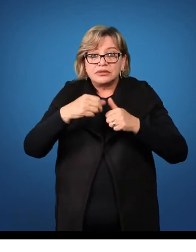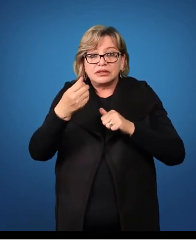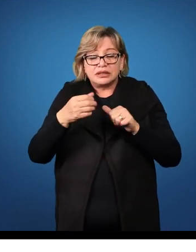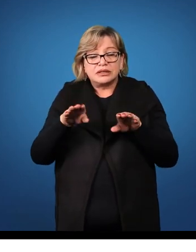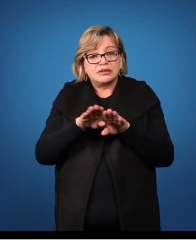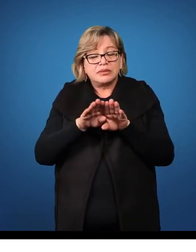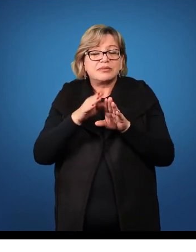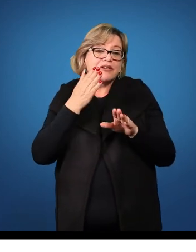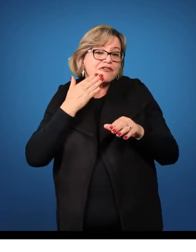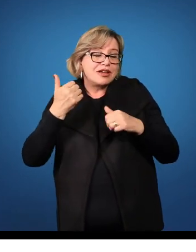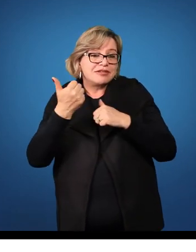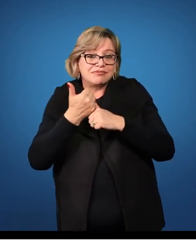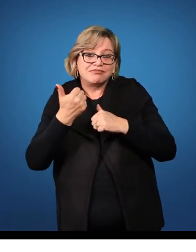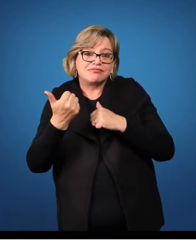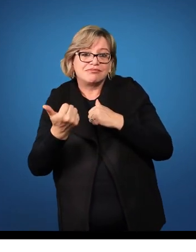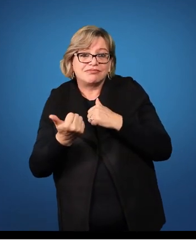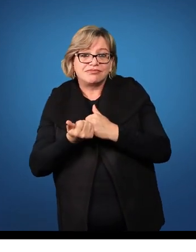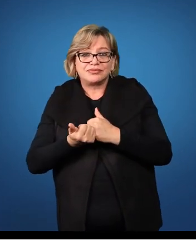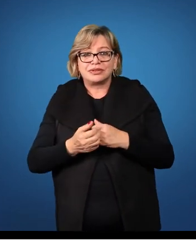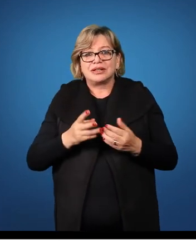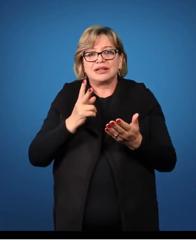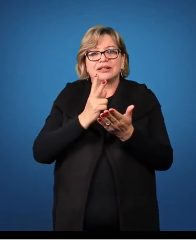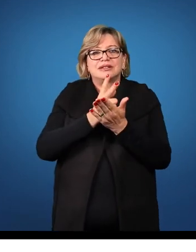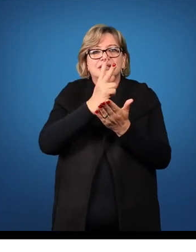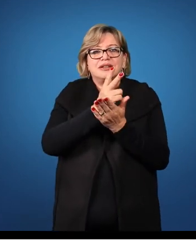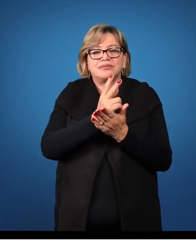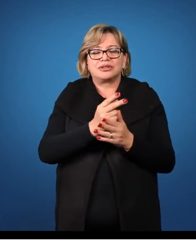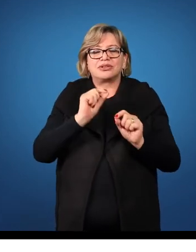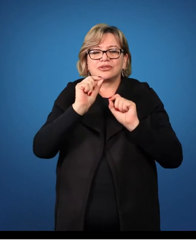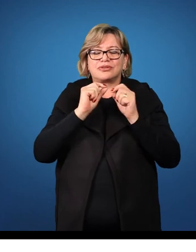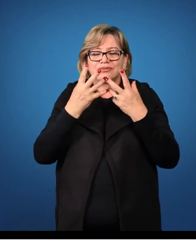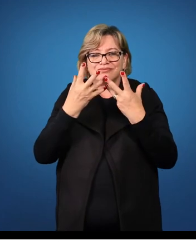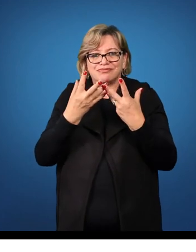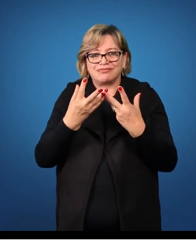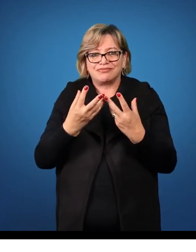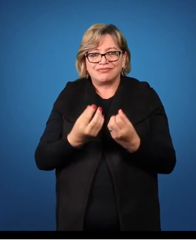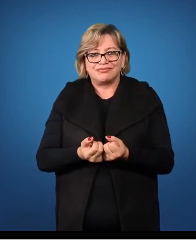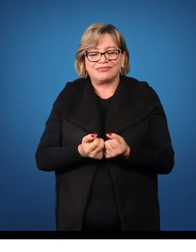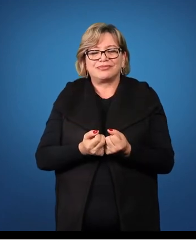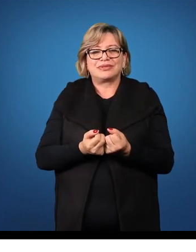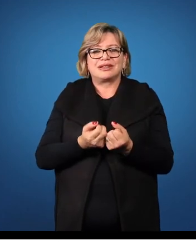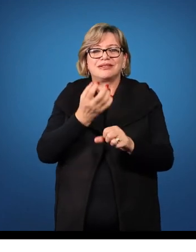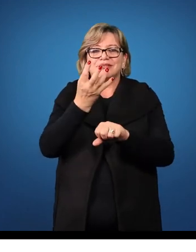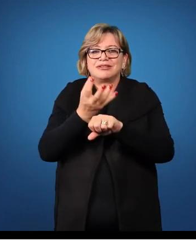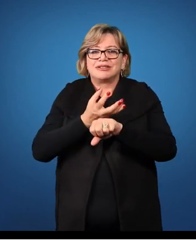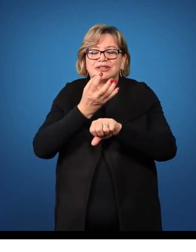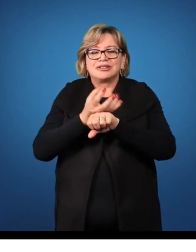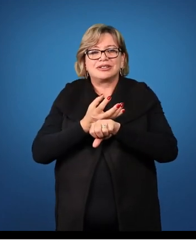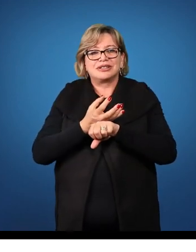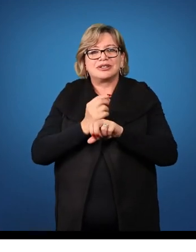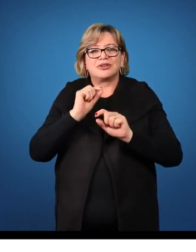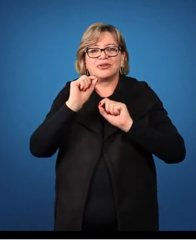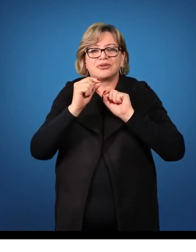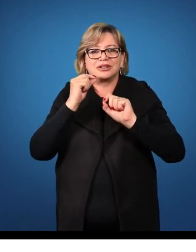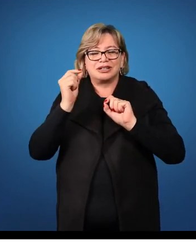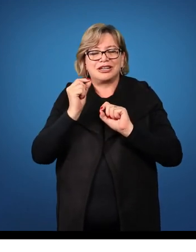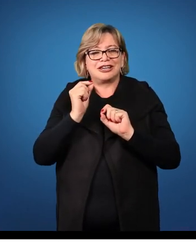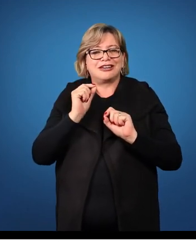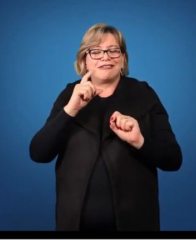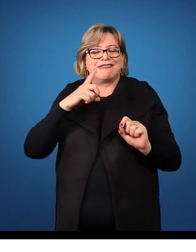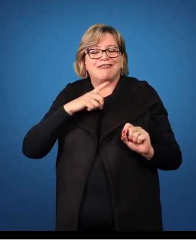tutores, que nós vamos considerar na nossa disciplina como ser